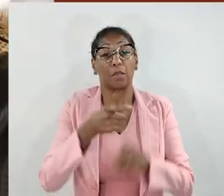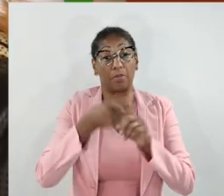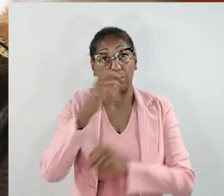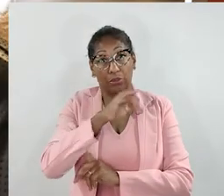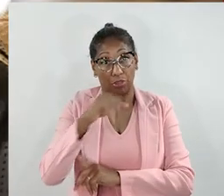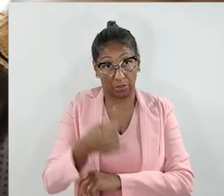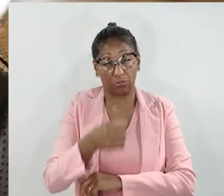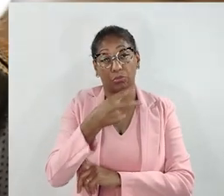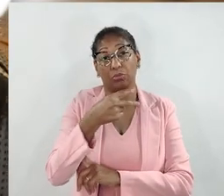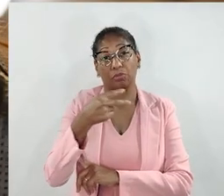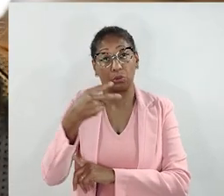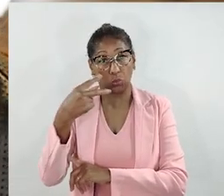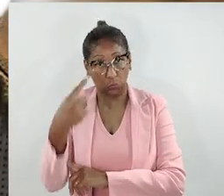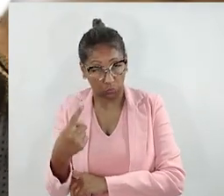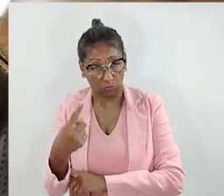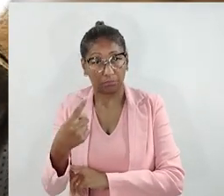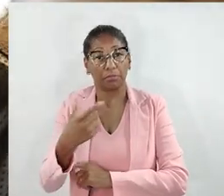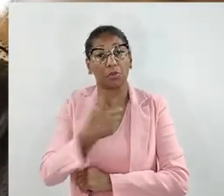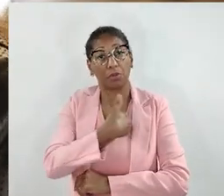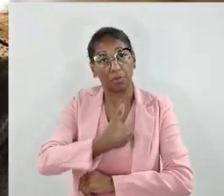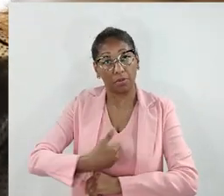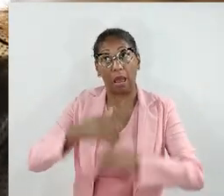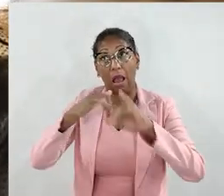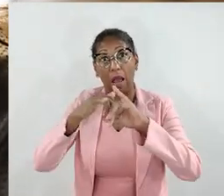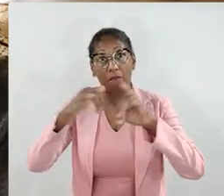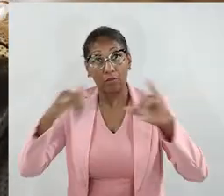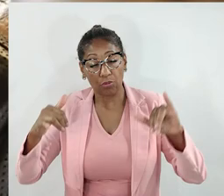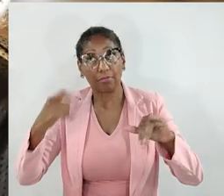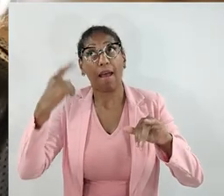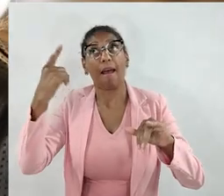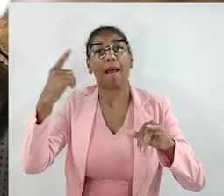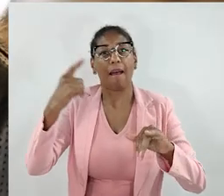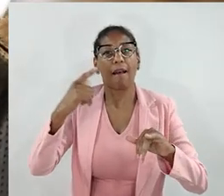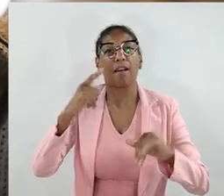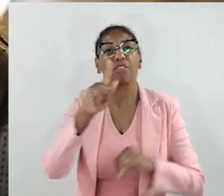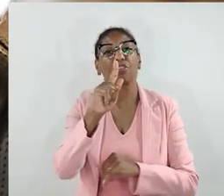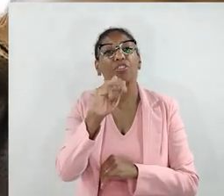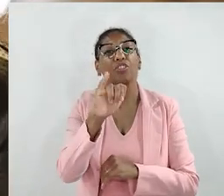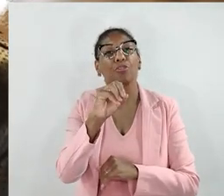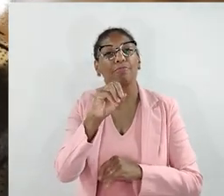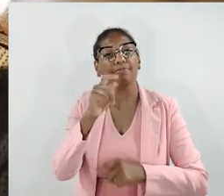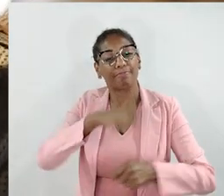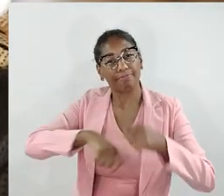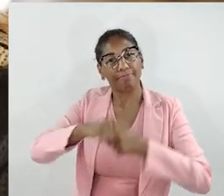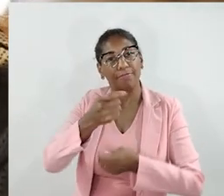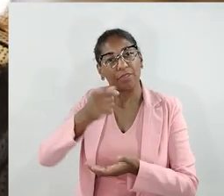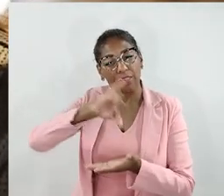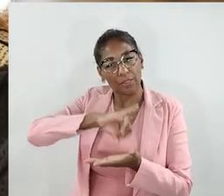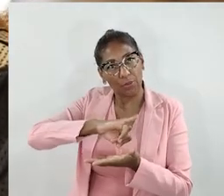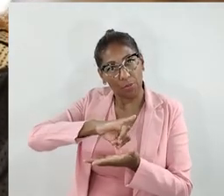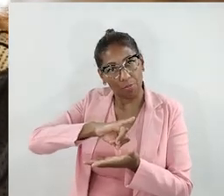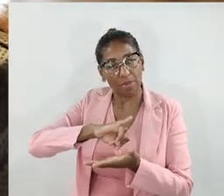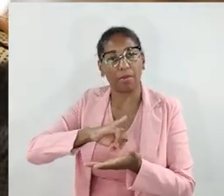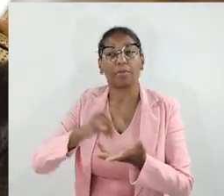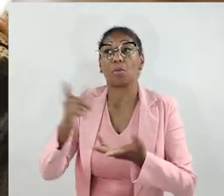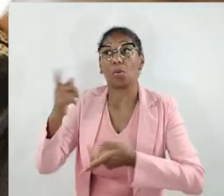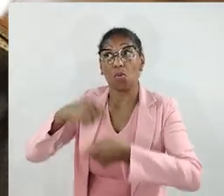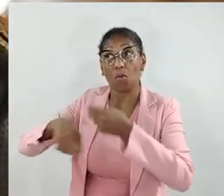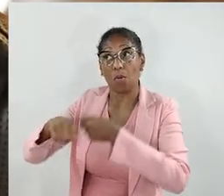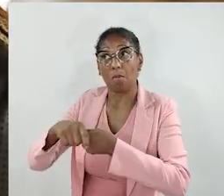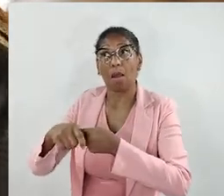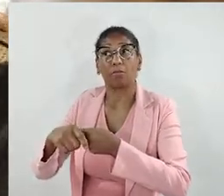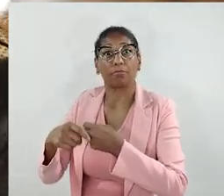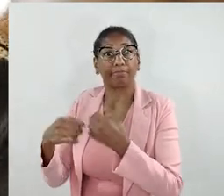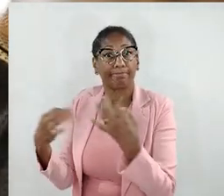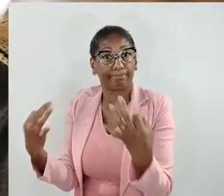Em janeiro de 2021, o governo lançou o capital de giro para a economia criativa. E como a gente viu que o cenário ainda estava bem instável, não estava, ainda